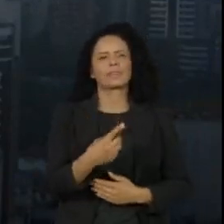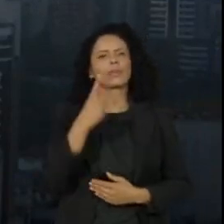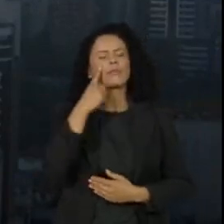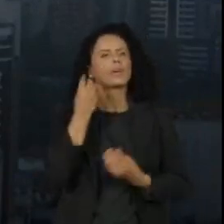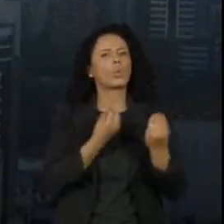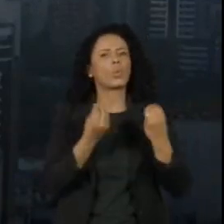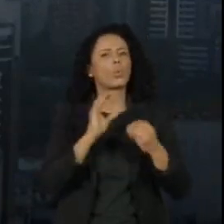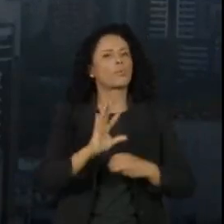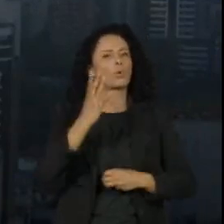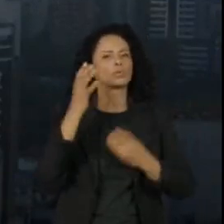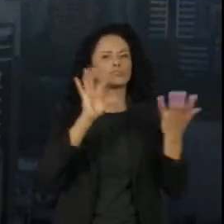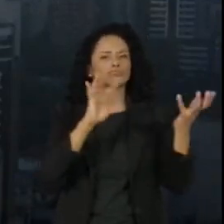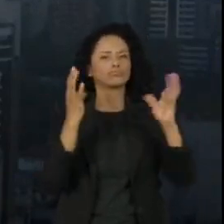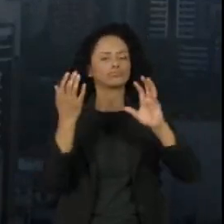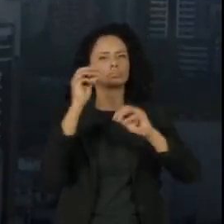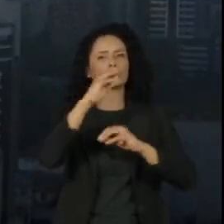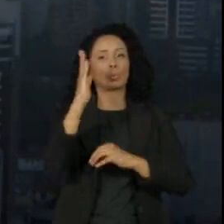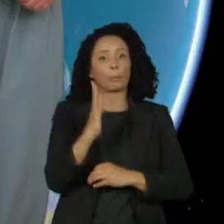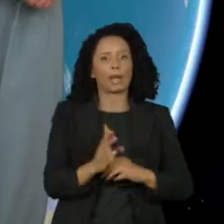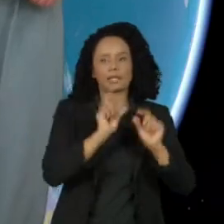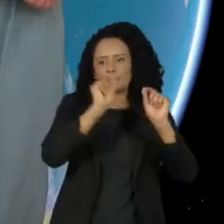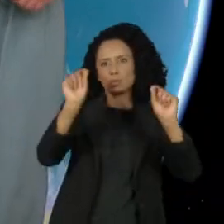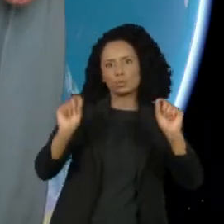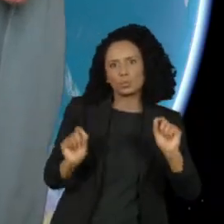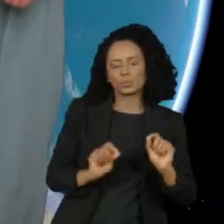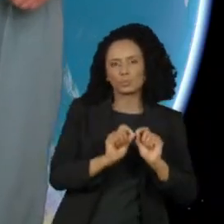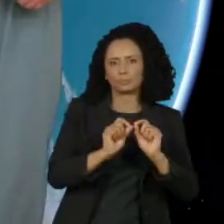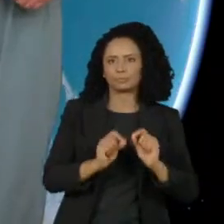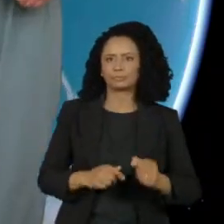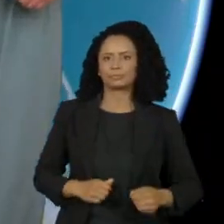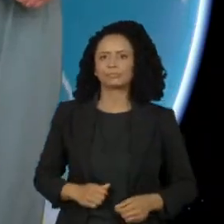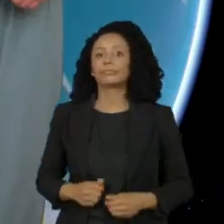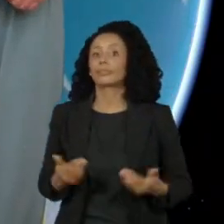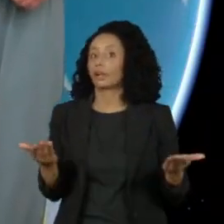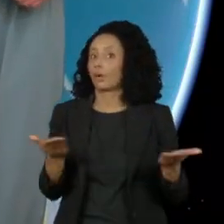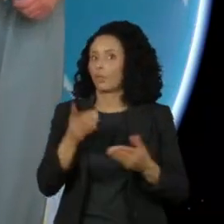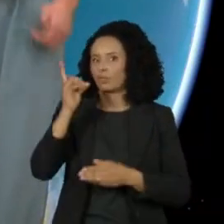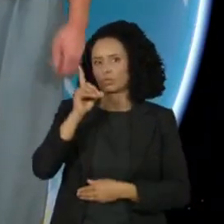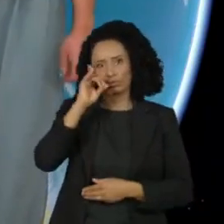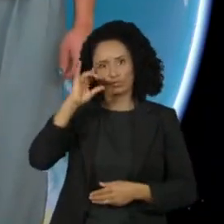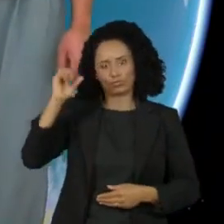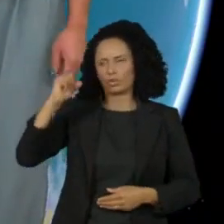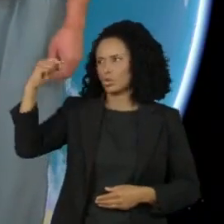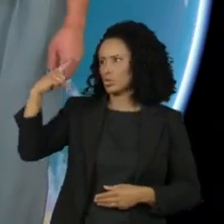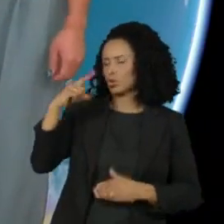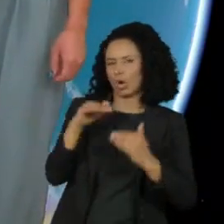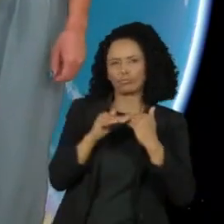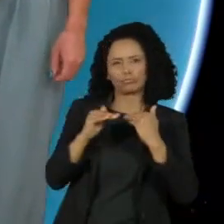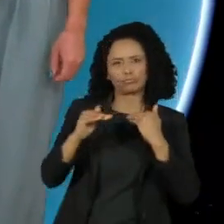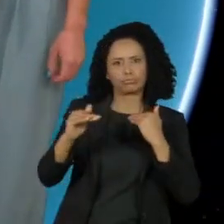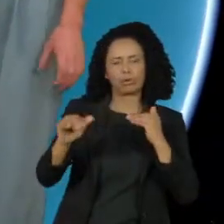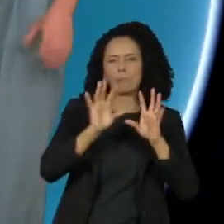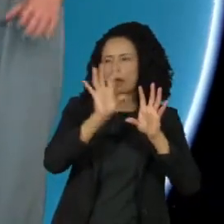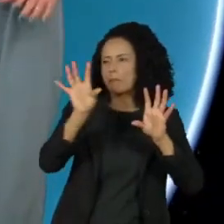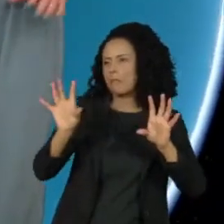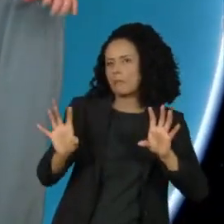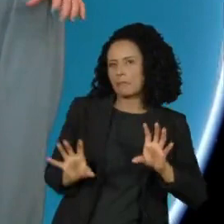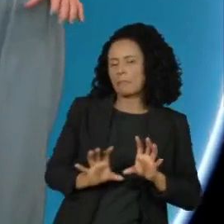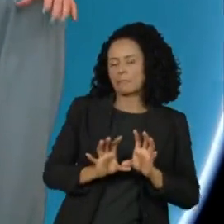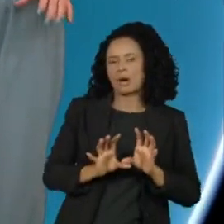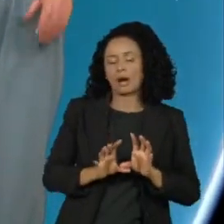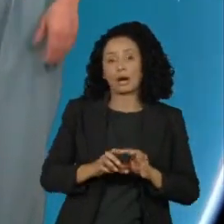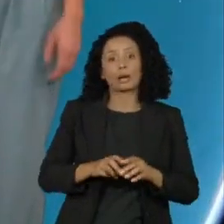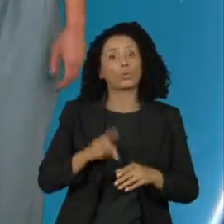previsão do tempo para todo o Brasil com a Stephanie Toso. Hoje, mais um dia ensolarado em grande parte do Brasil. A massa de ar seco ainda